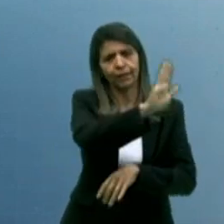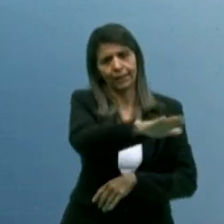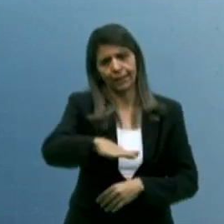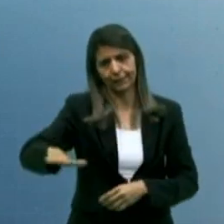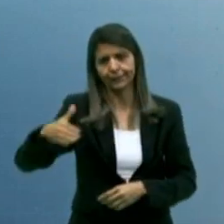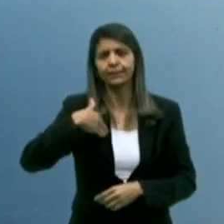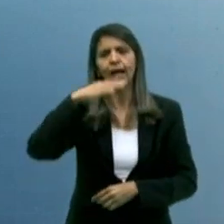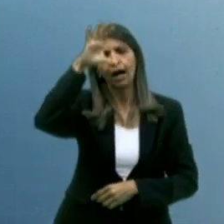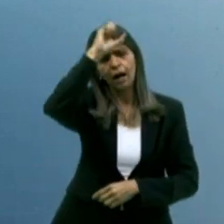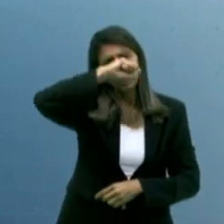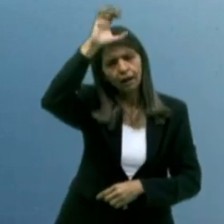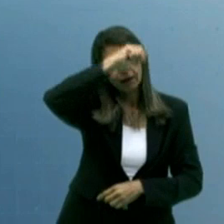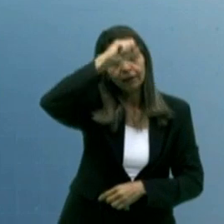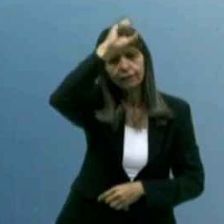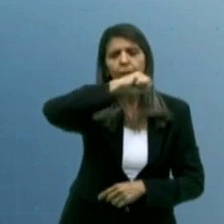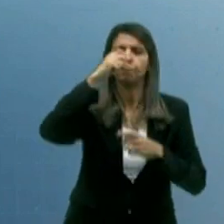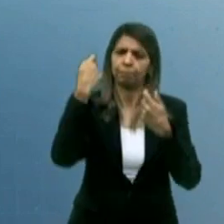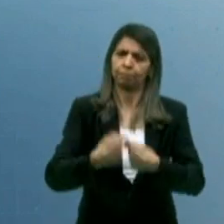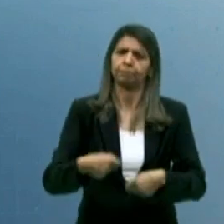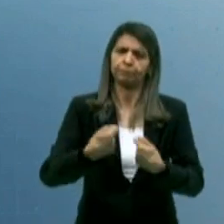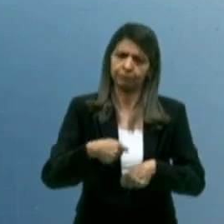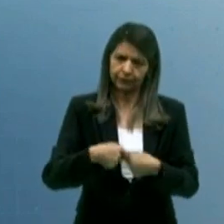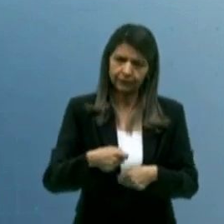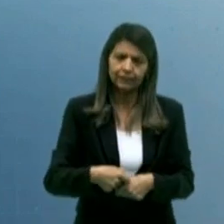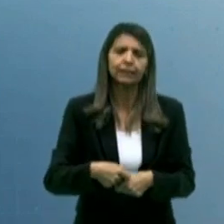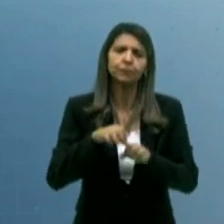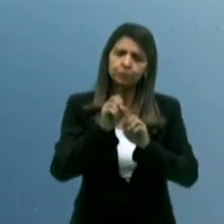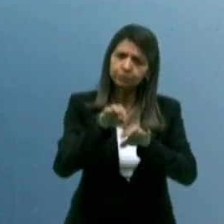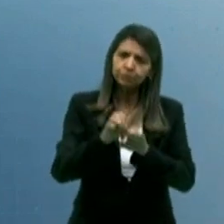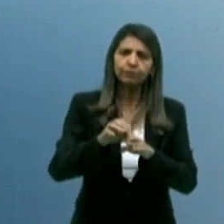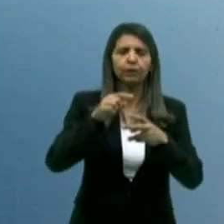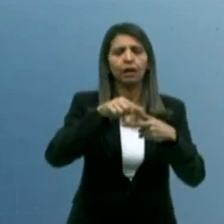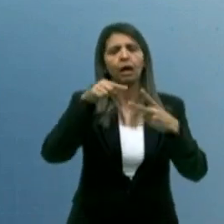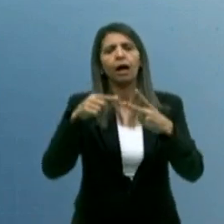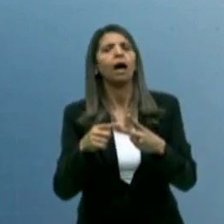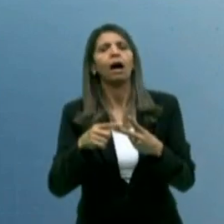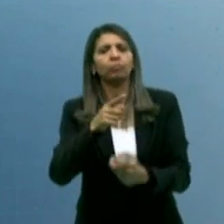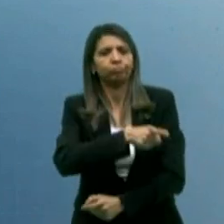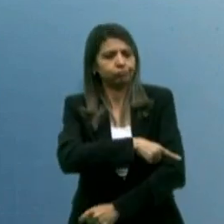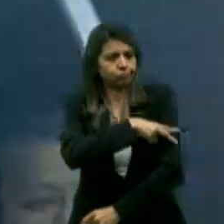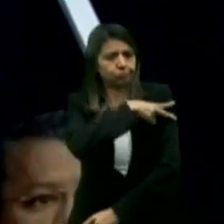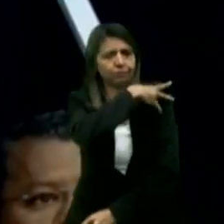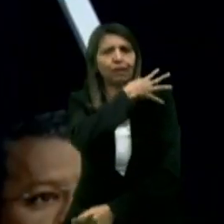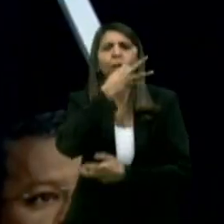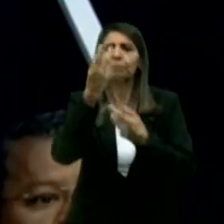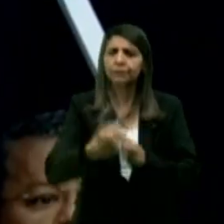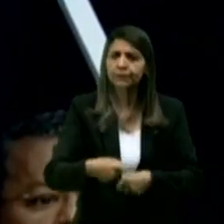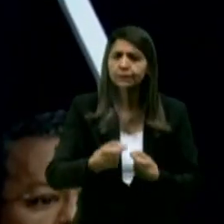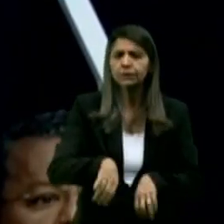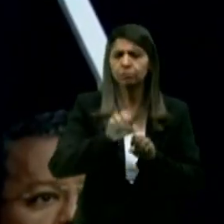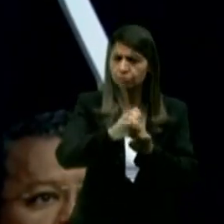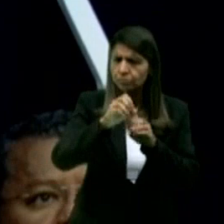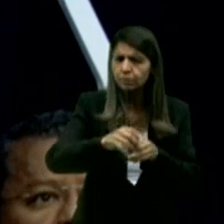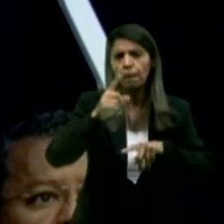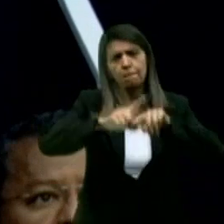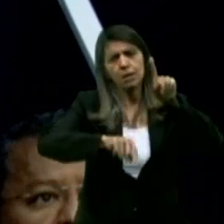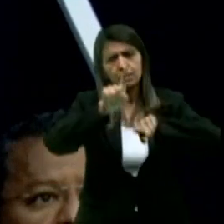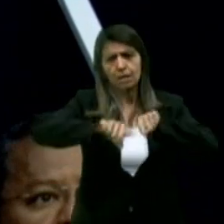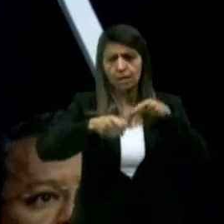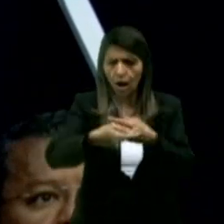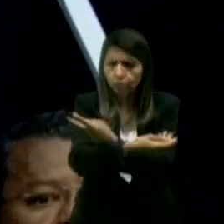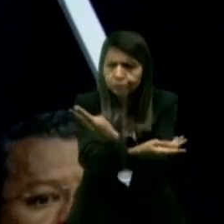escola de formação de professor no segundo ano. Ter um programa de alfabetização na idade certa, distribuindo materiais de alfabetização,